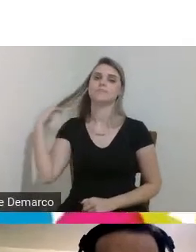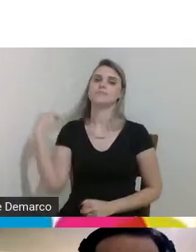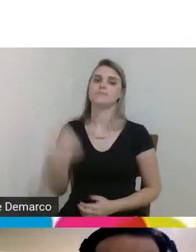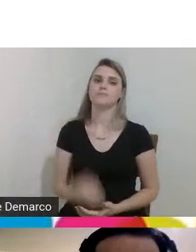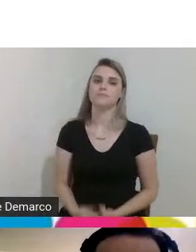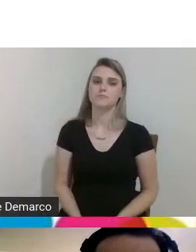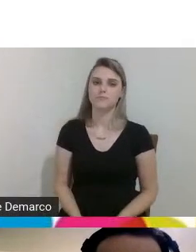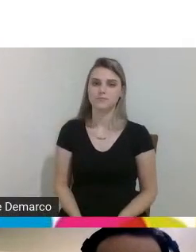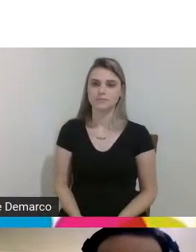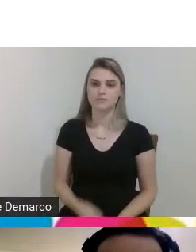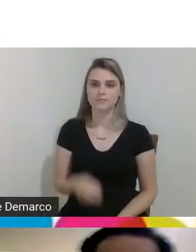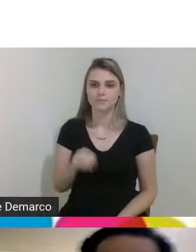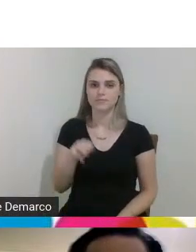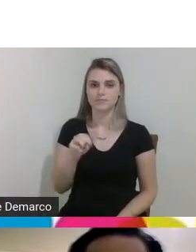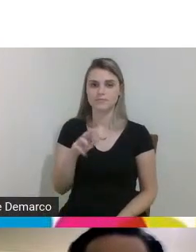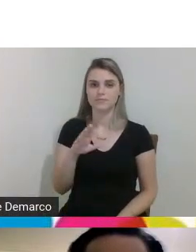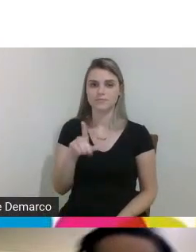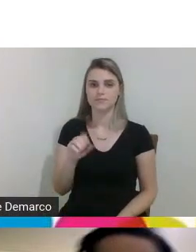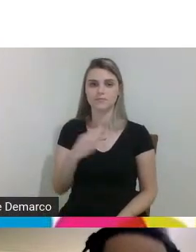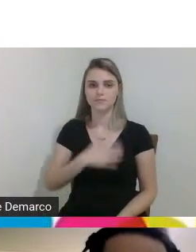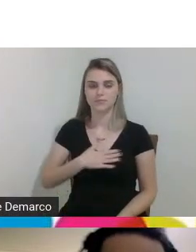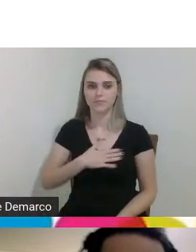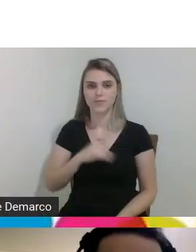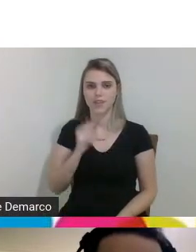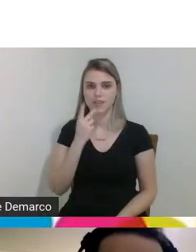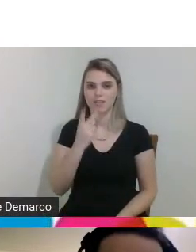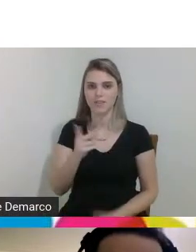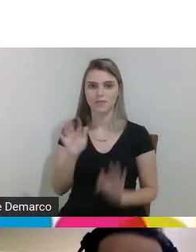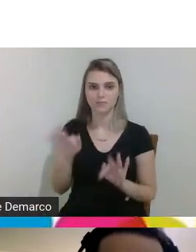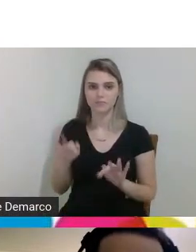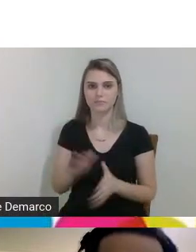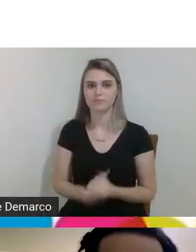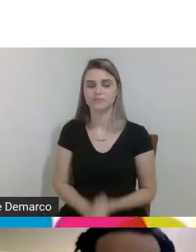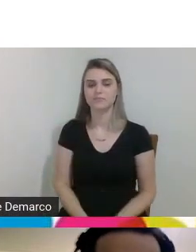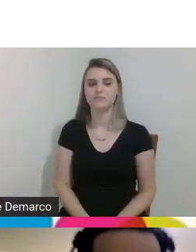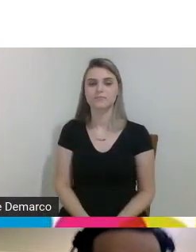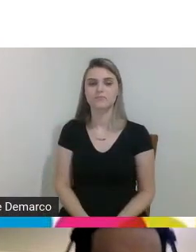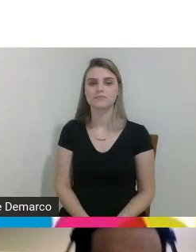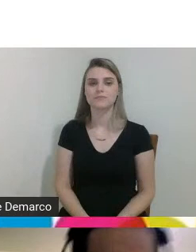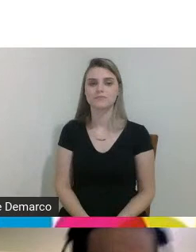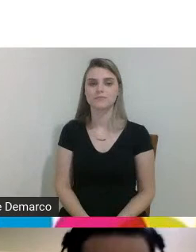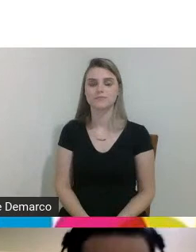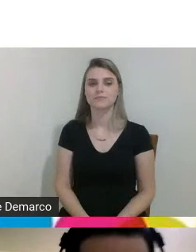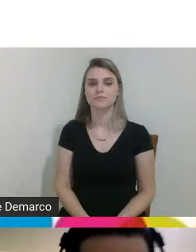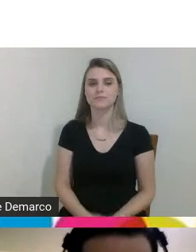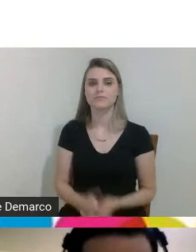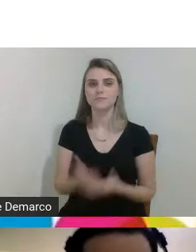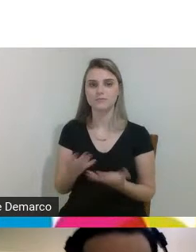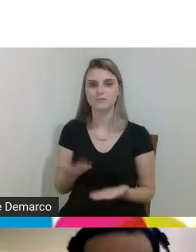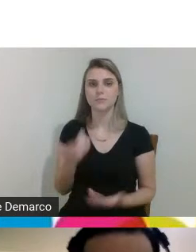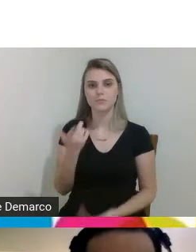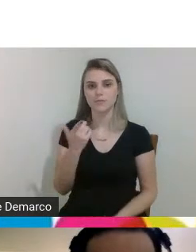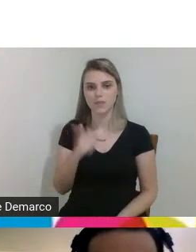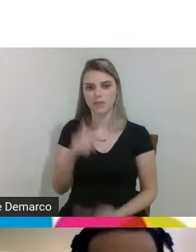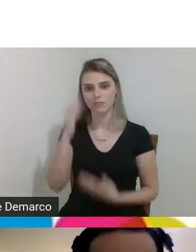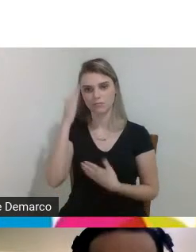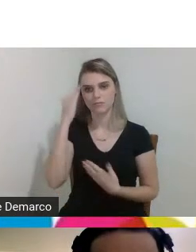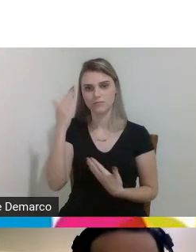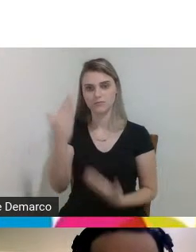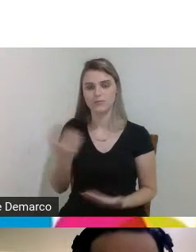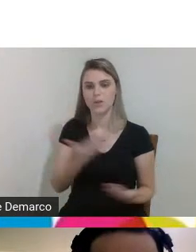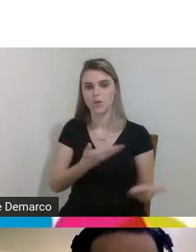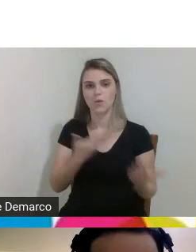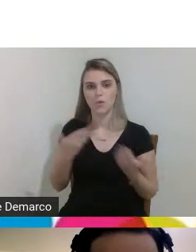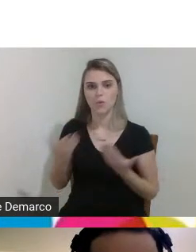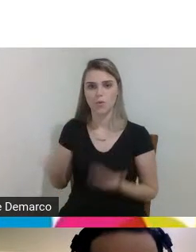Marcelo gostaria de fazer as suas considerações finais sim então novamente agradecer o convite